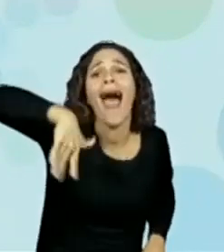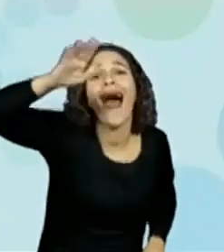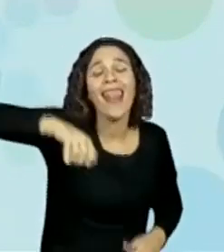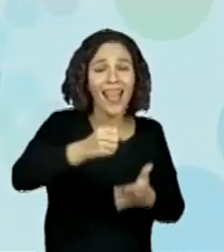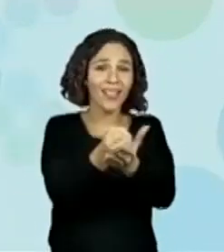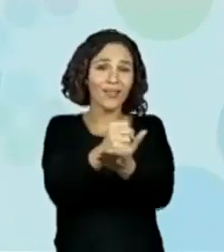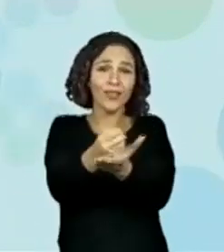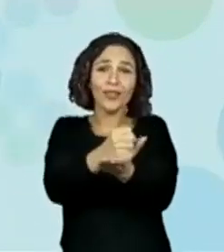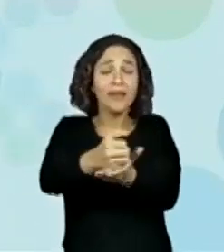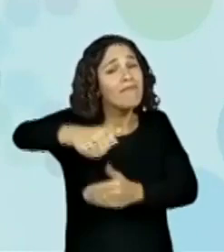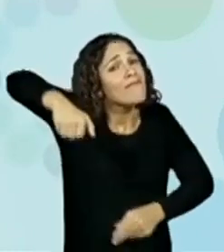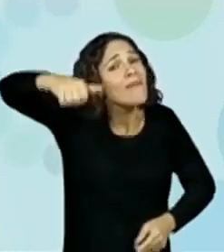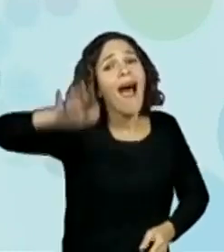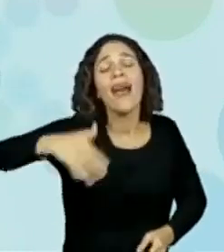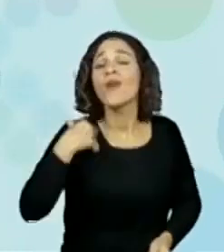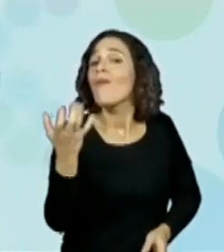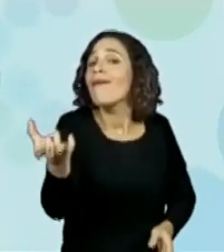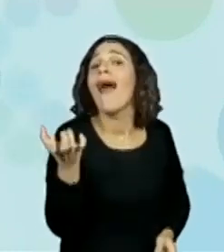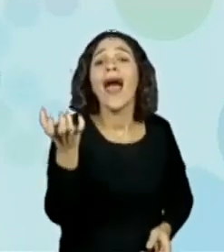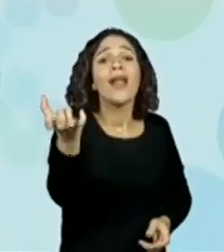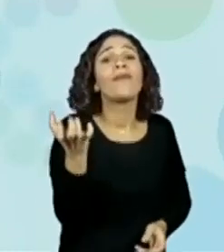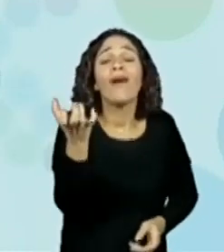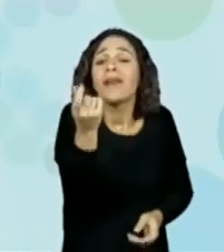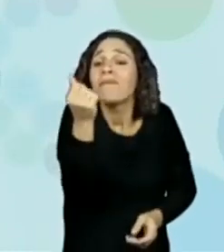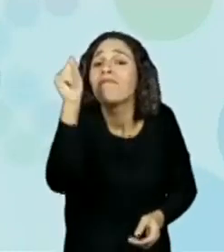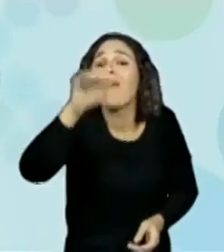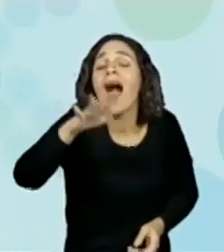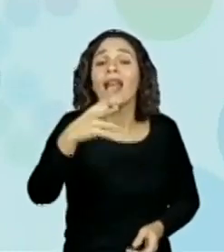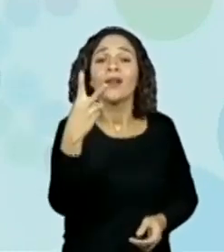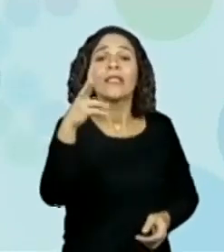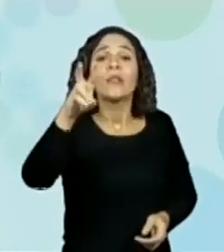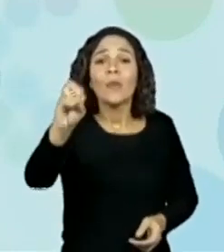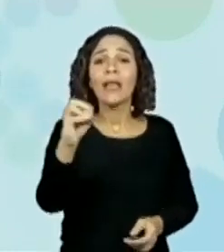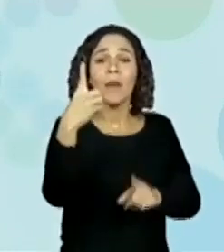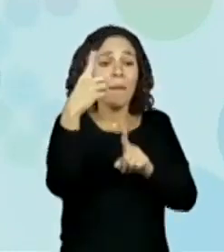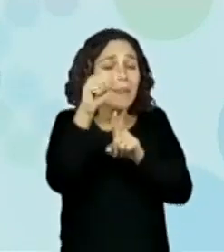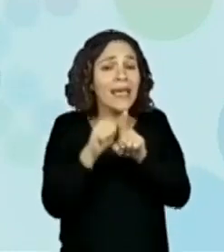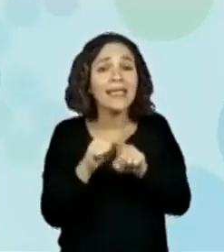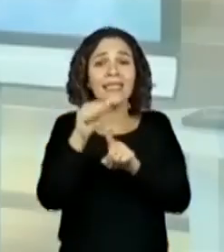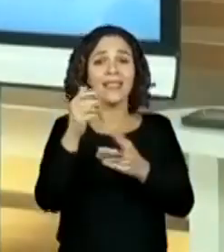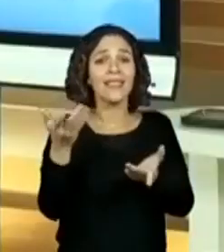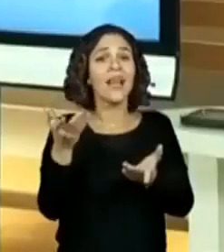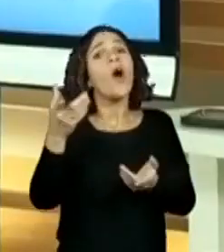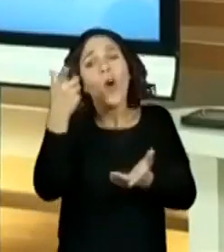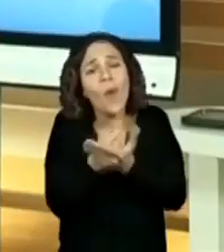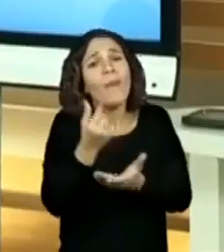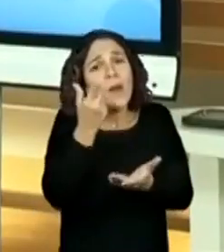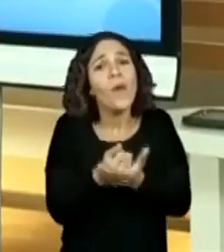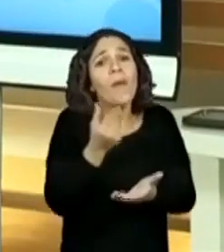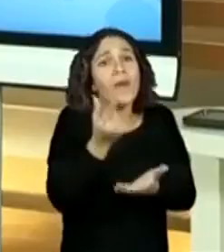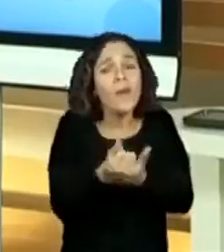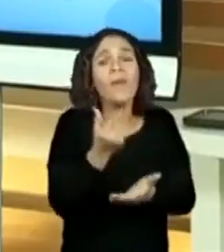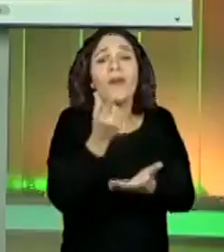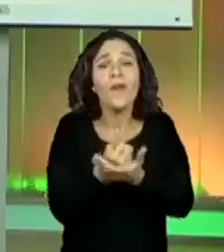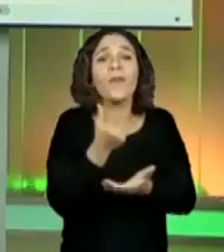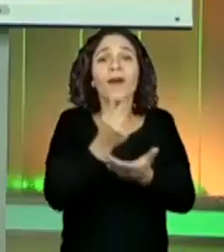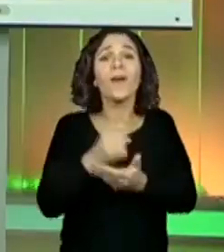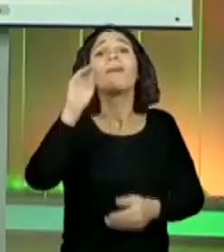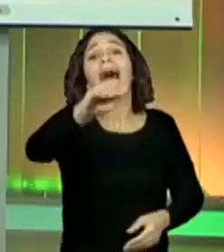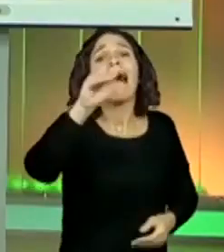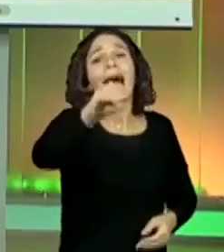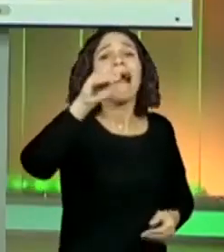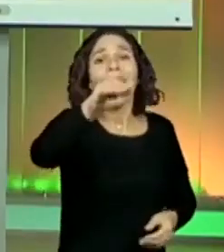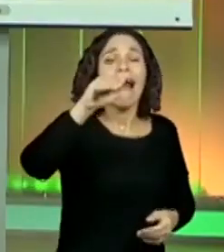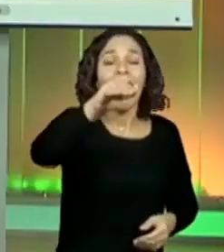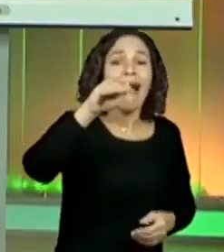videogame. Eu quero um videogame, pai. É só R$ 250,00 aí por mês. Está muito barato. Compra, compra, compra, compra, compra, compra. E